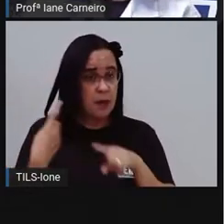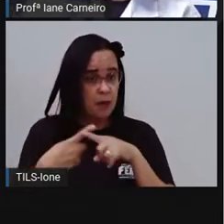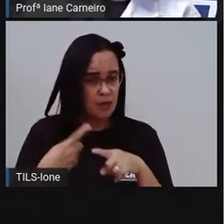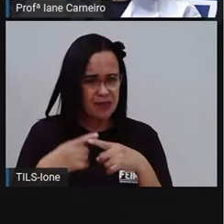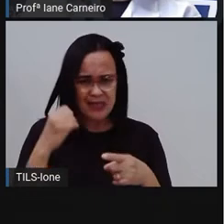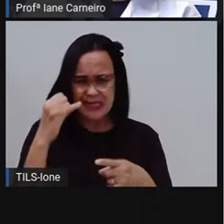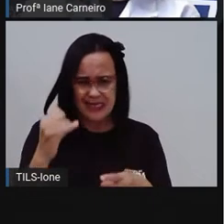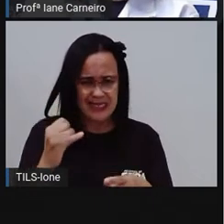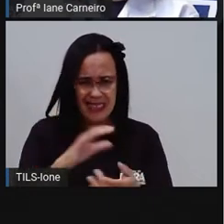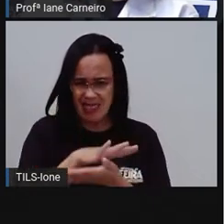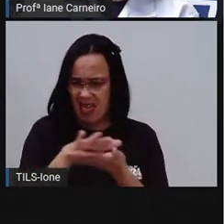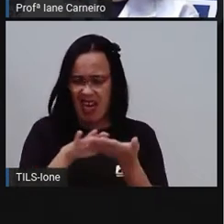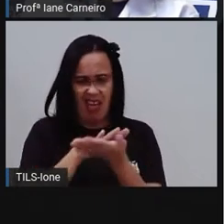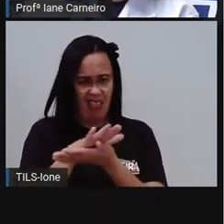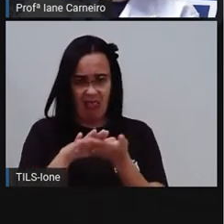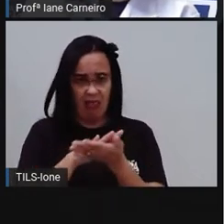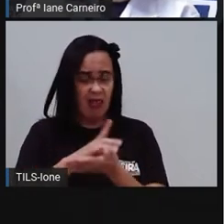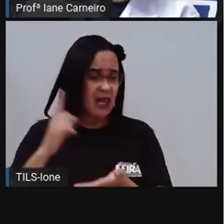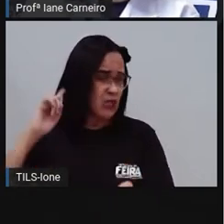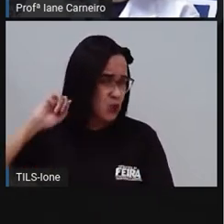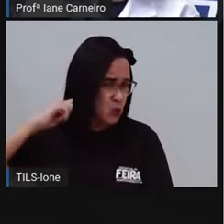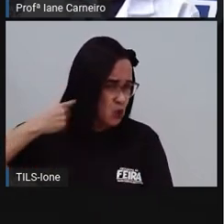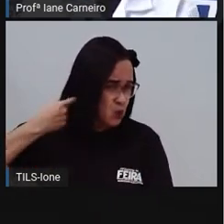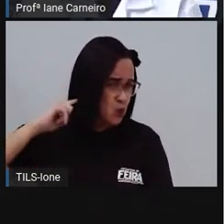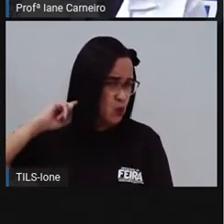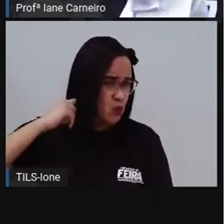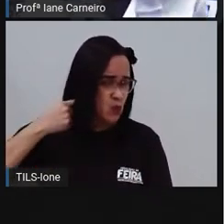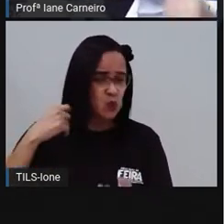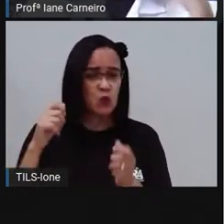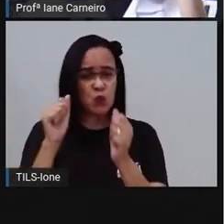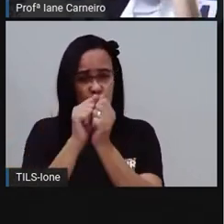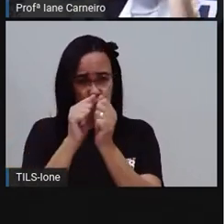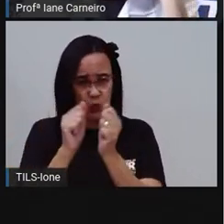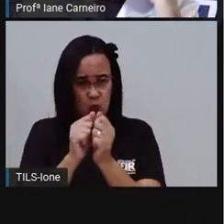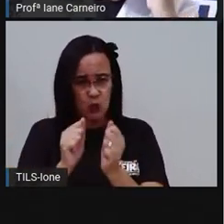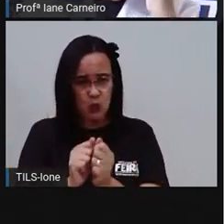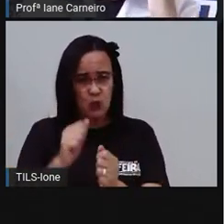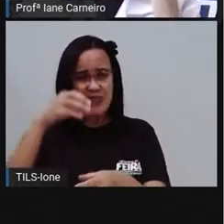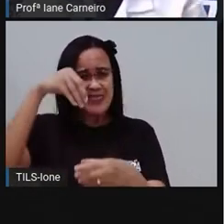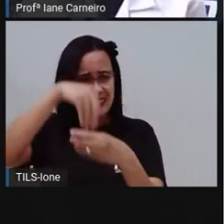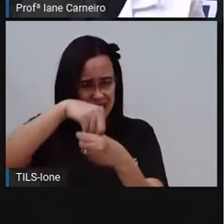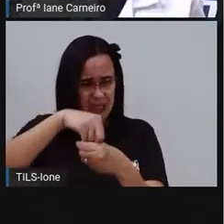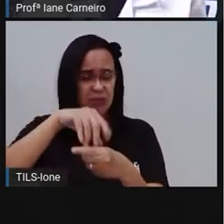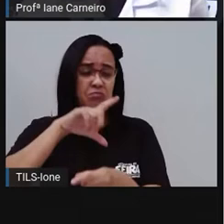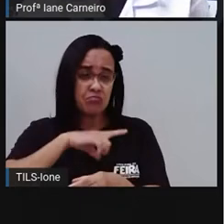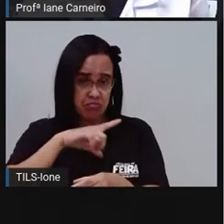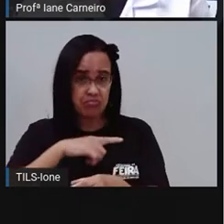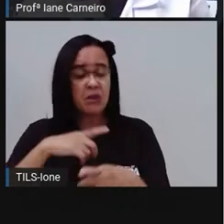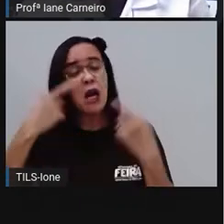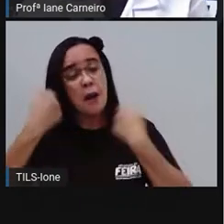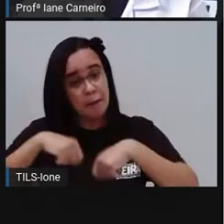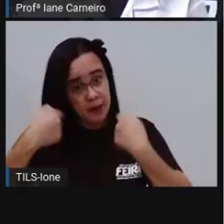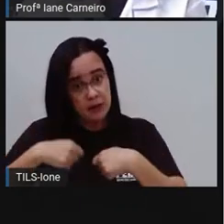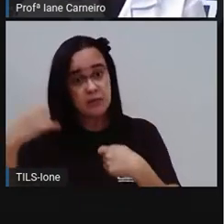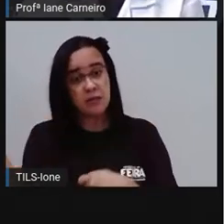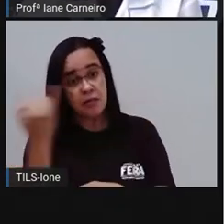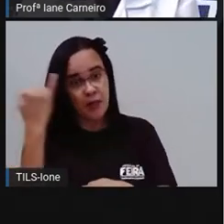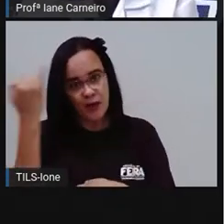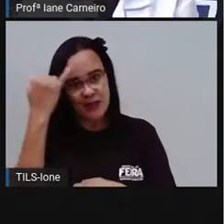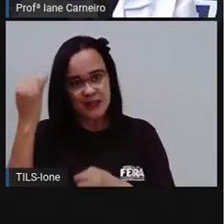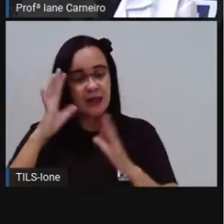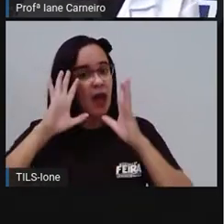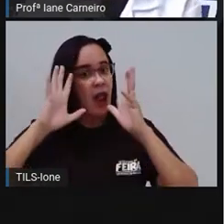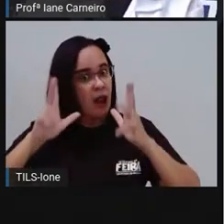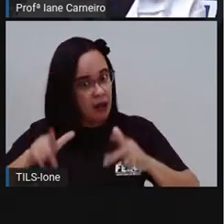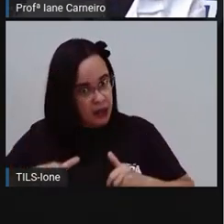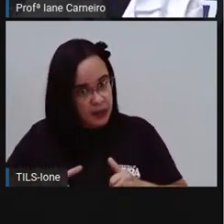sujeirinhas acumuladas aqui, ó. Então é bom lavar esse pente, né? Inclusive se alguém